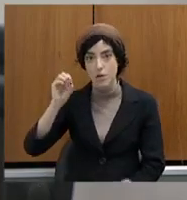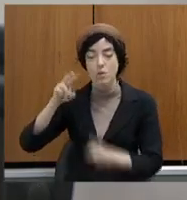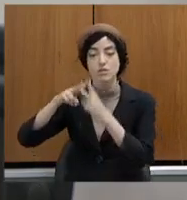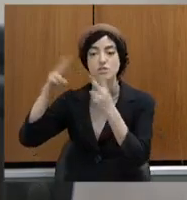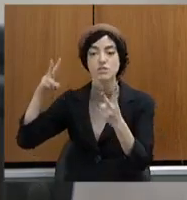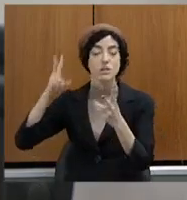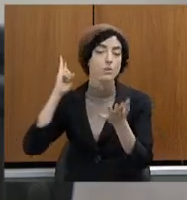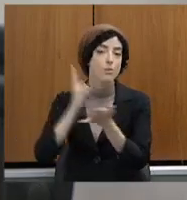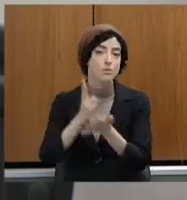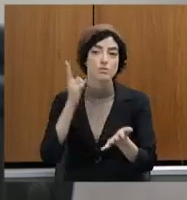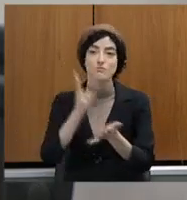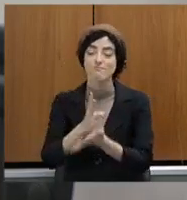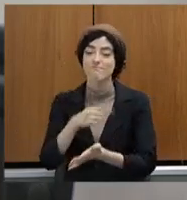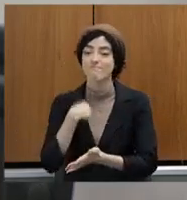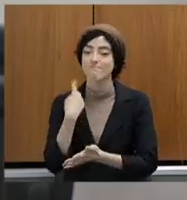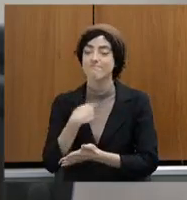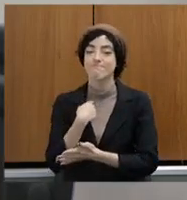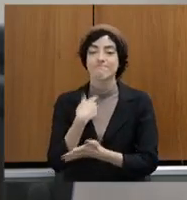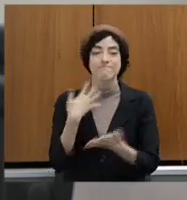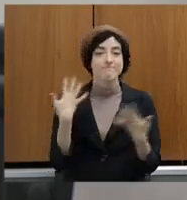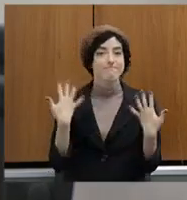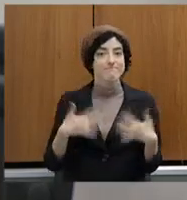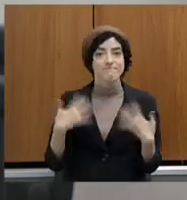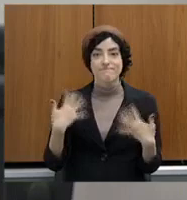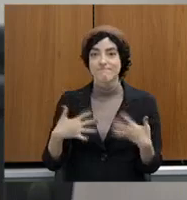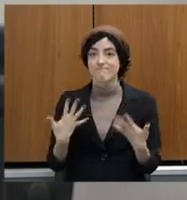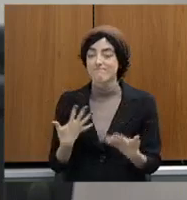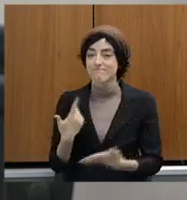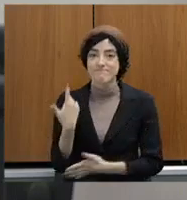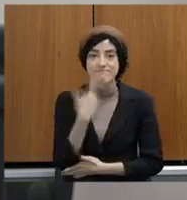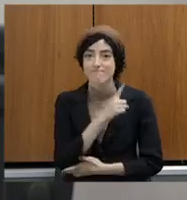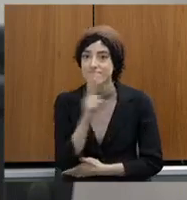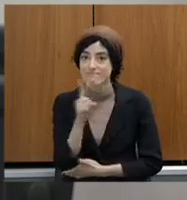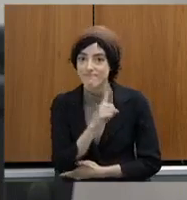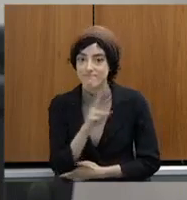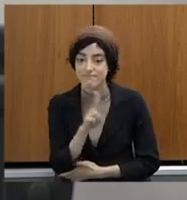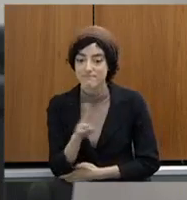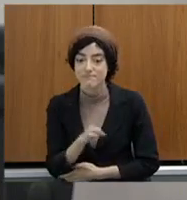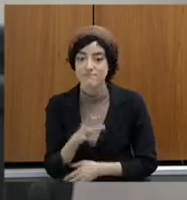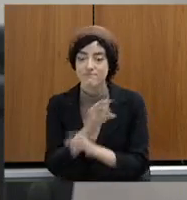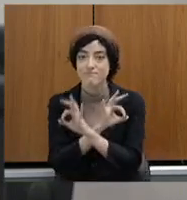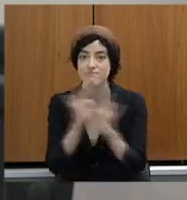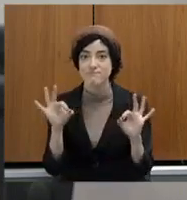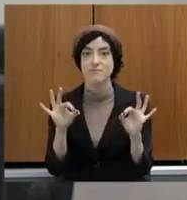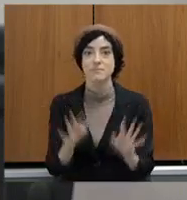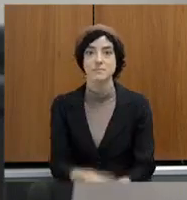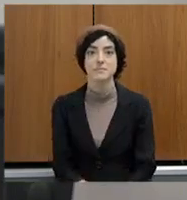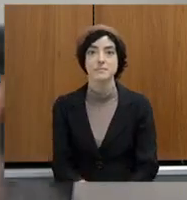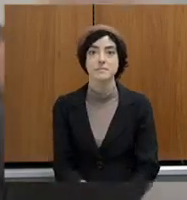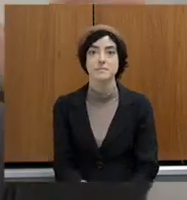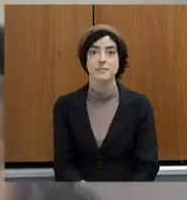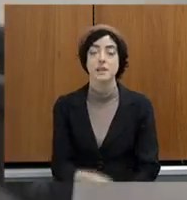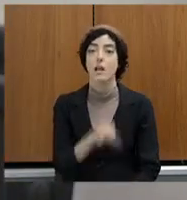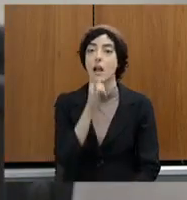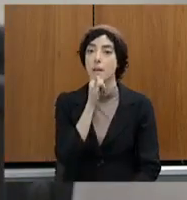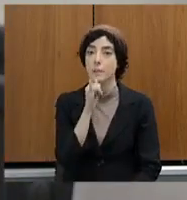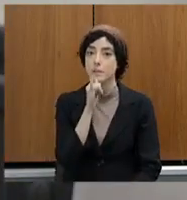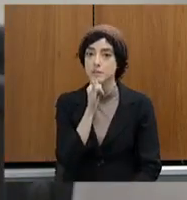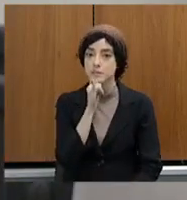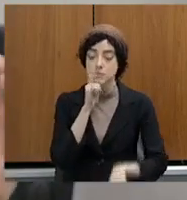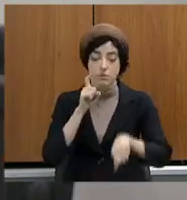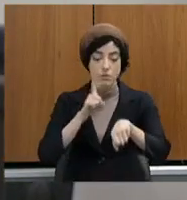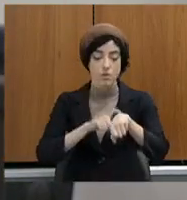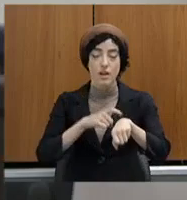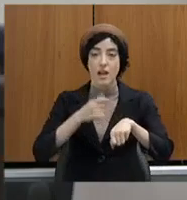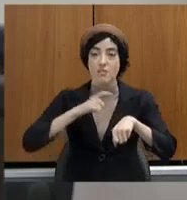requerimento para visitar não é por um acaso. E nós vamos escolher o dia e horário de pico. Não adianta levar a comissão lá segunda